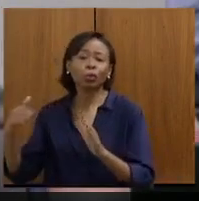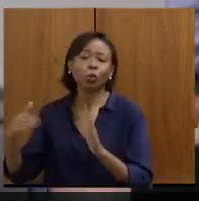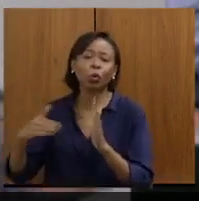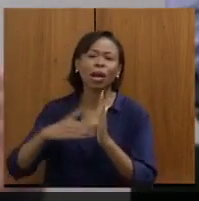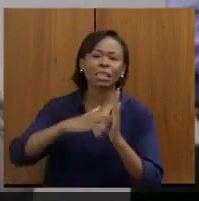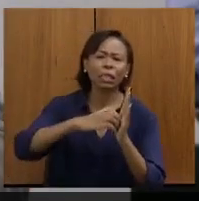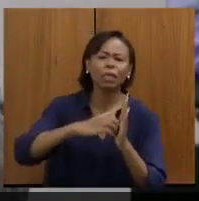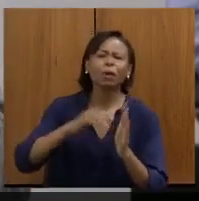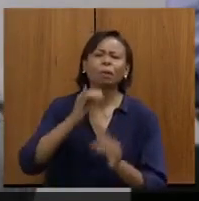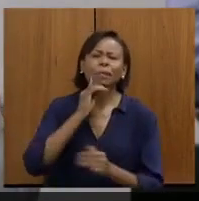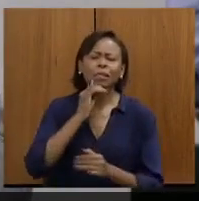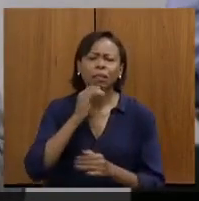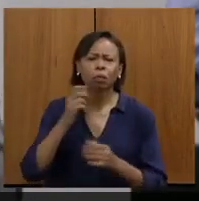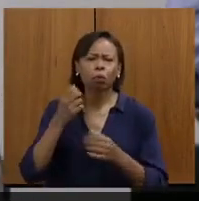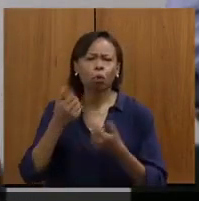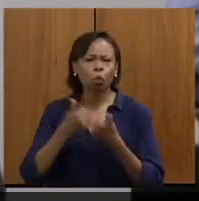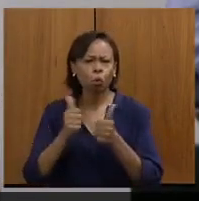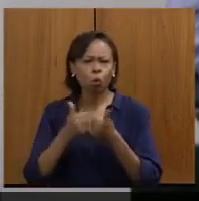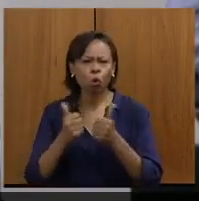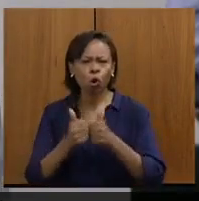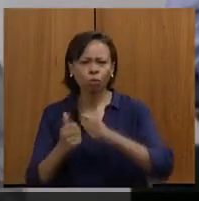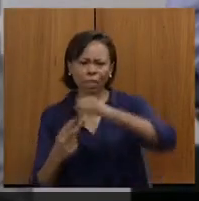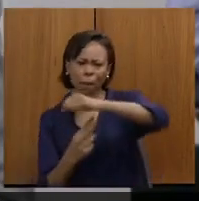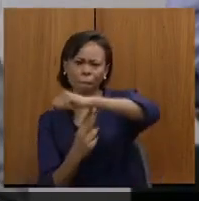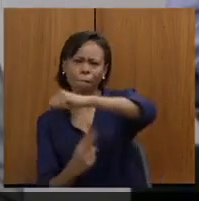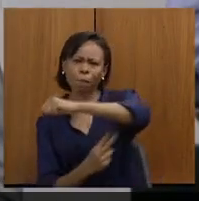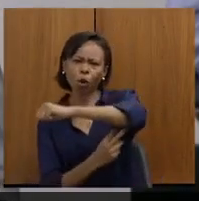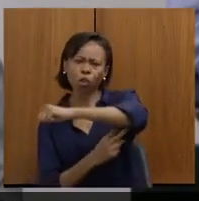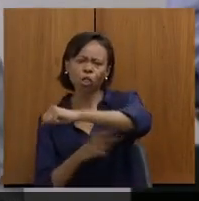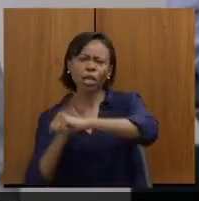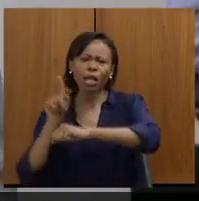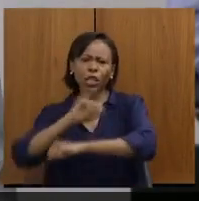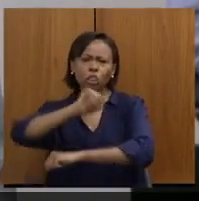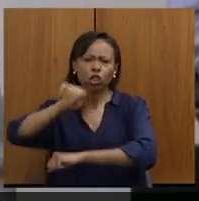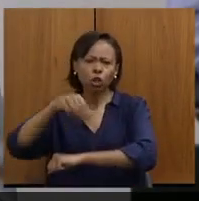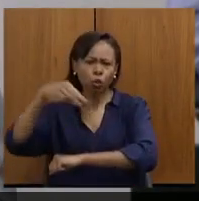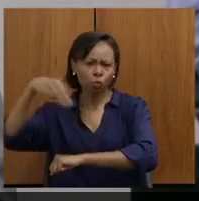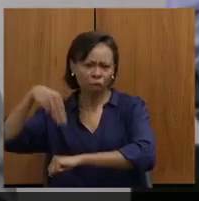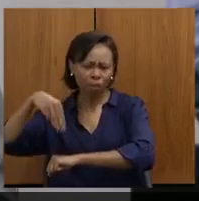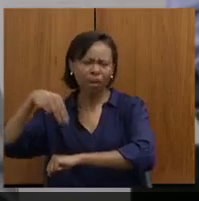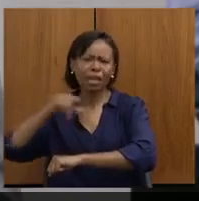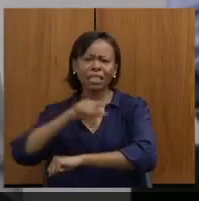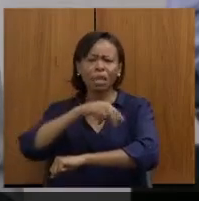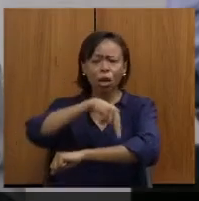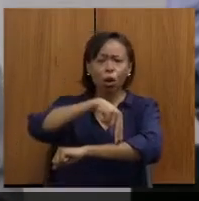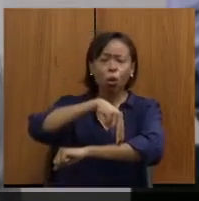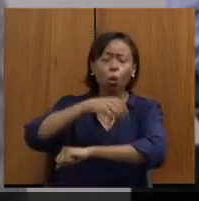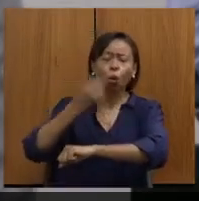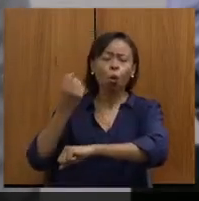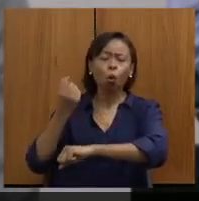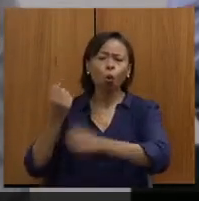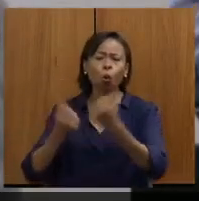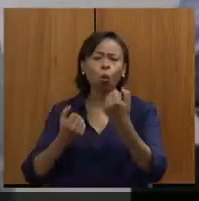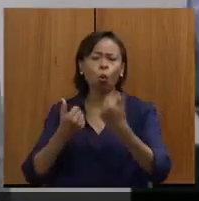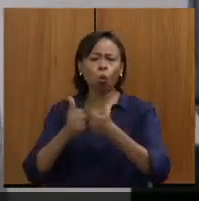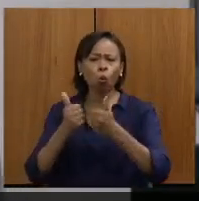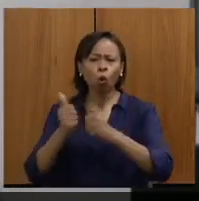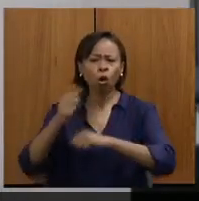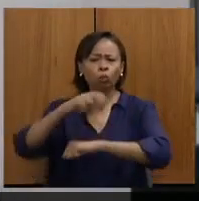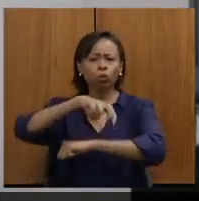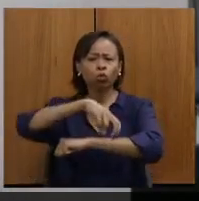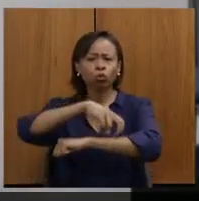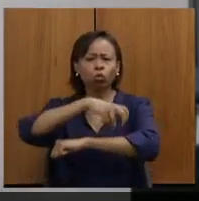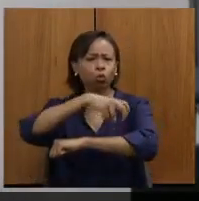ônibus que caiu na ponte em Molevade, naquele encontro da 262 com a 381, caiu justamente em cima da